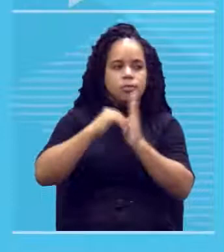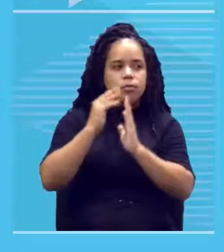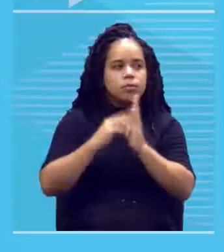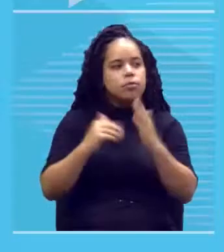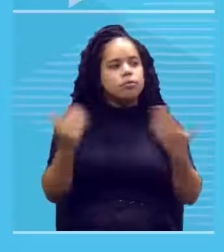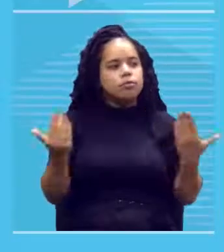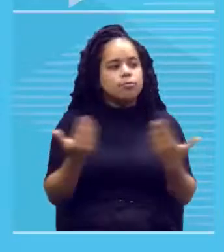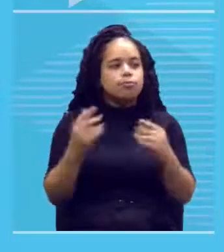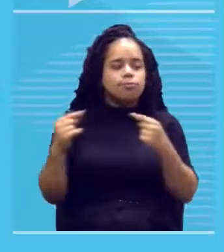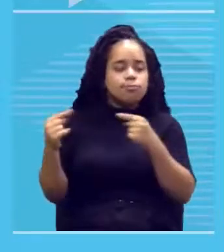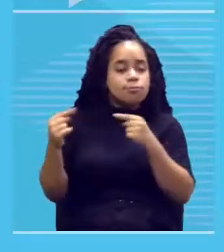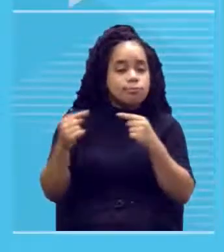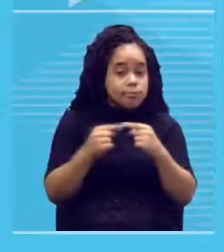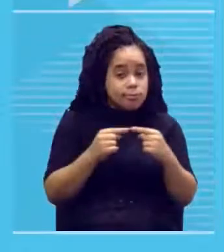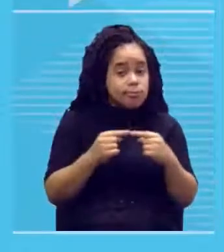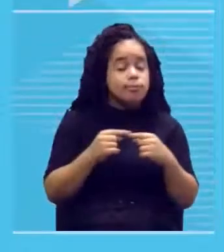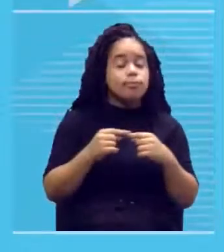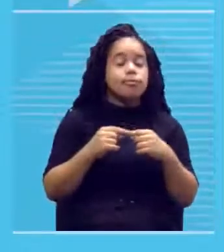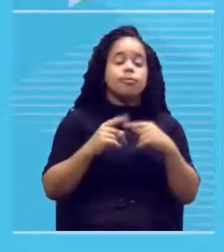classificar essa técnica?